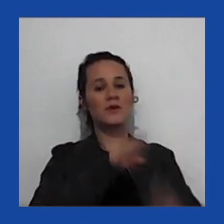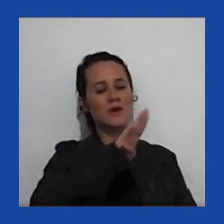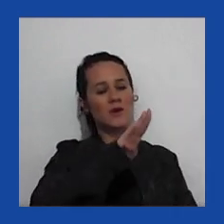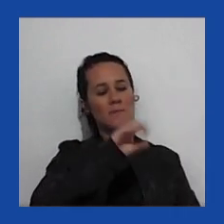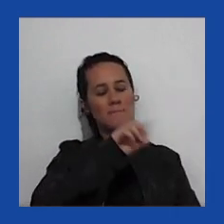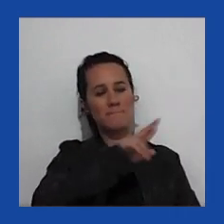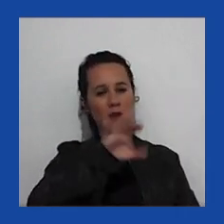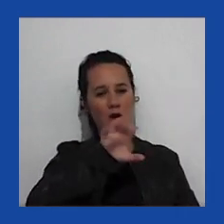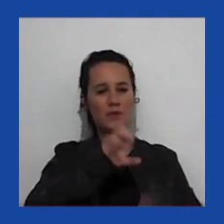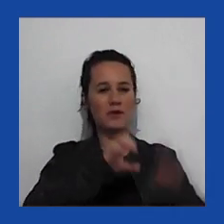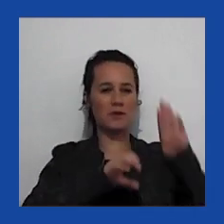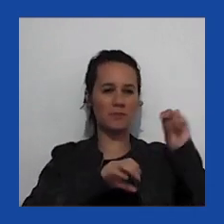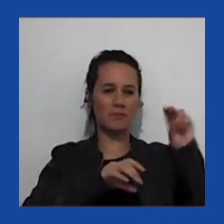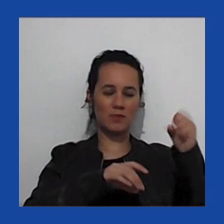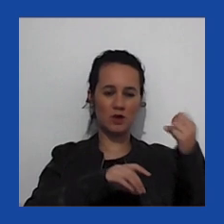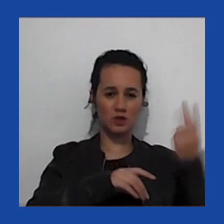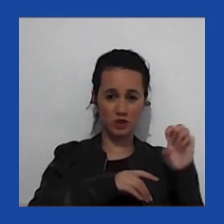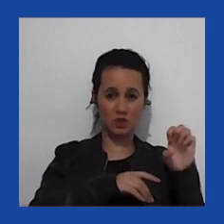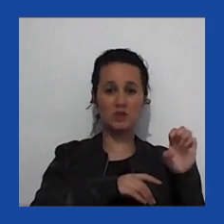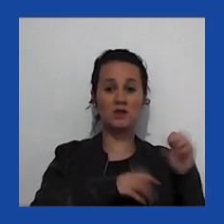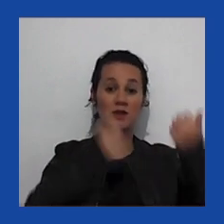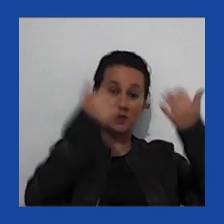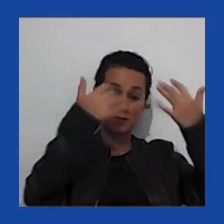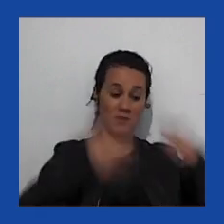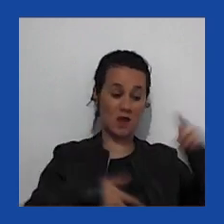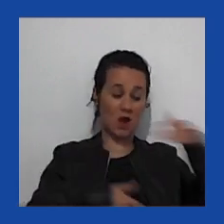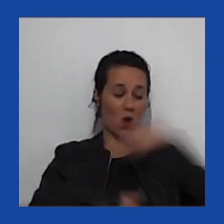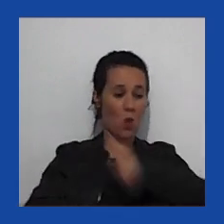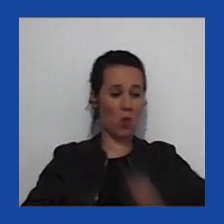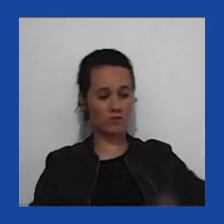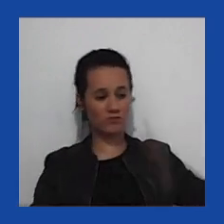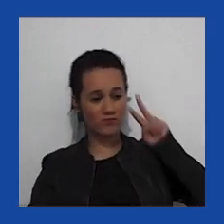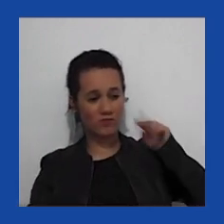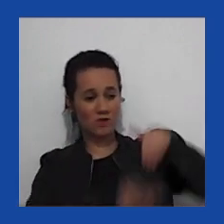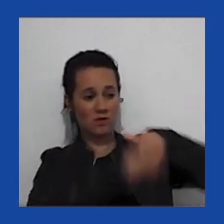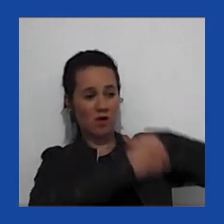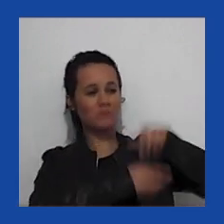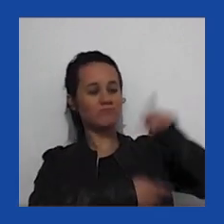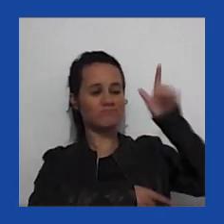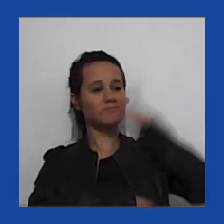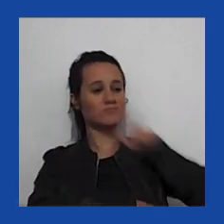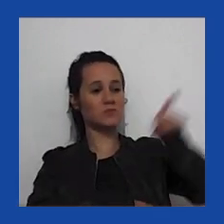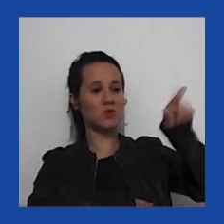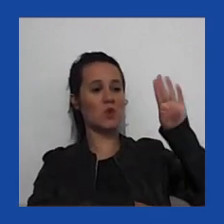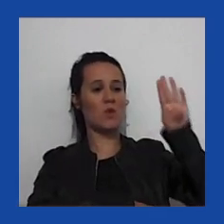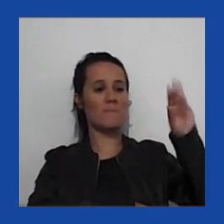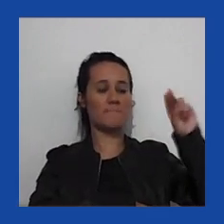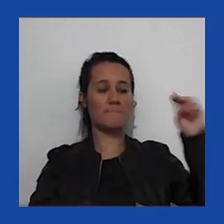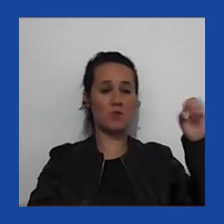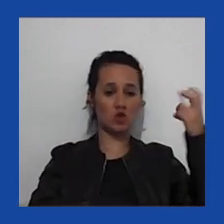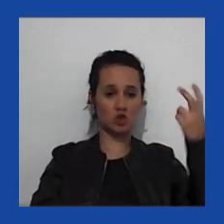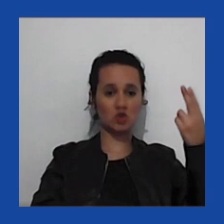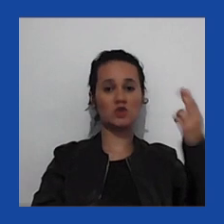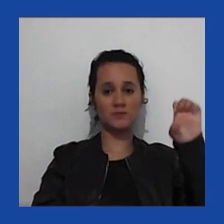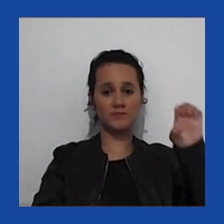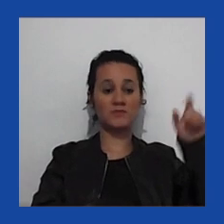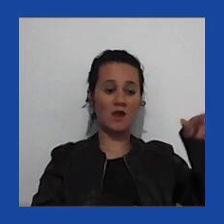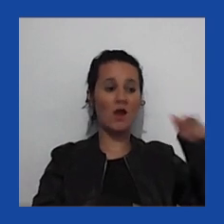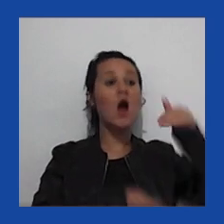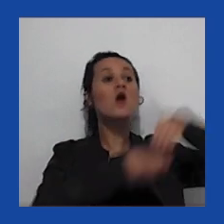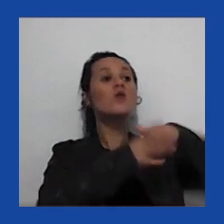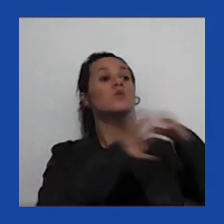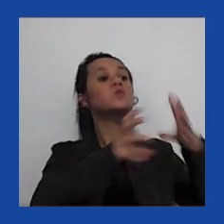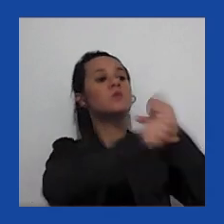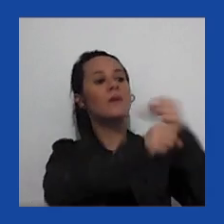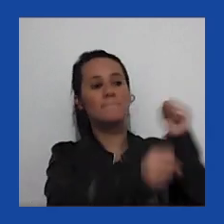e nesse caso o Corte Supremo deu a eleição para Bush, parou a contagem dos votos na Flórida e